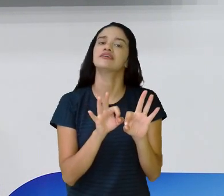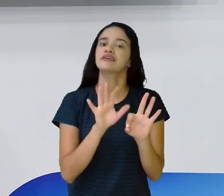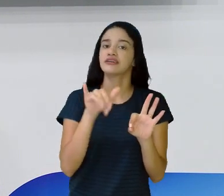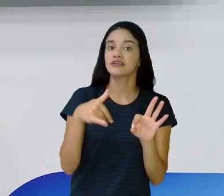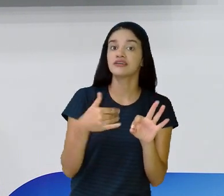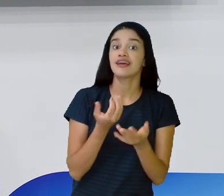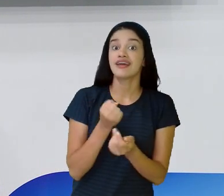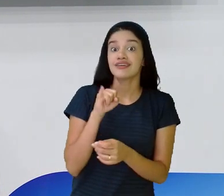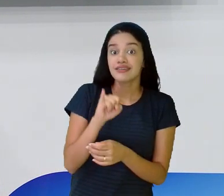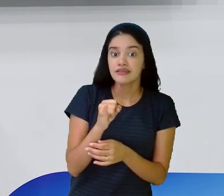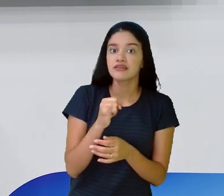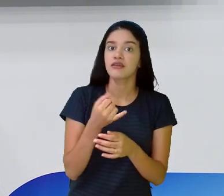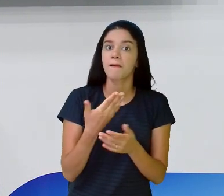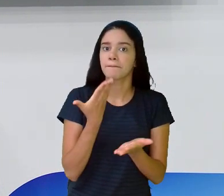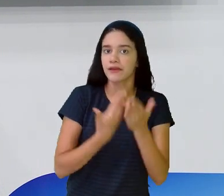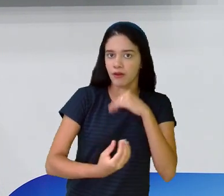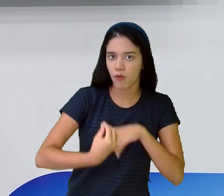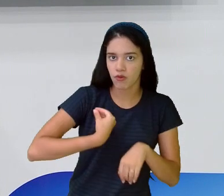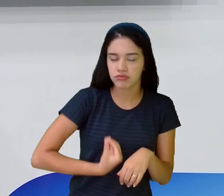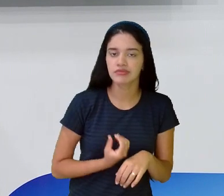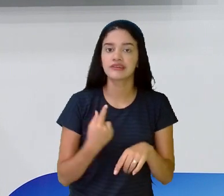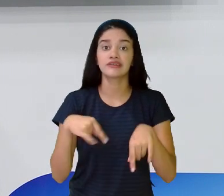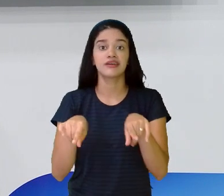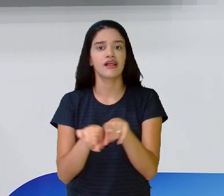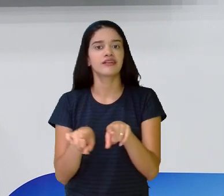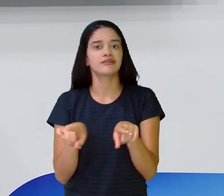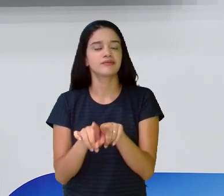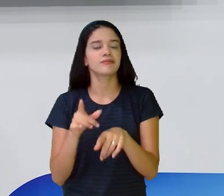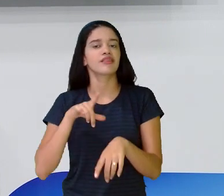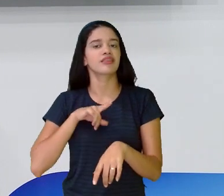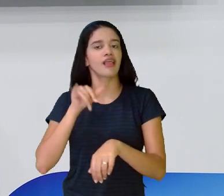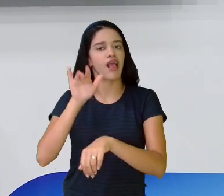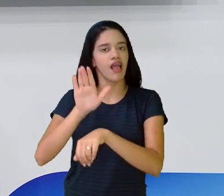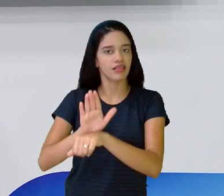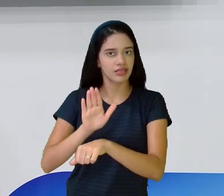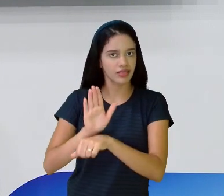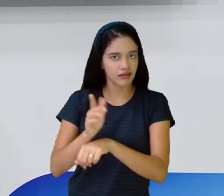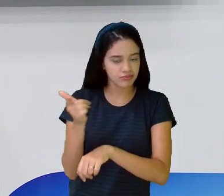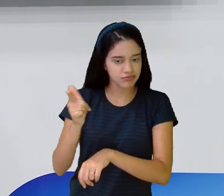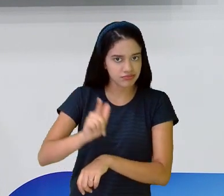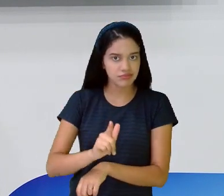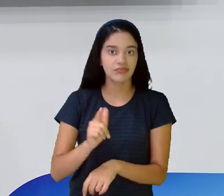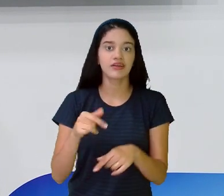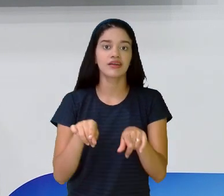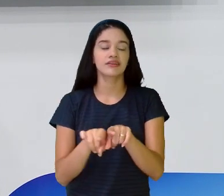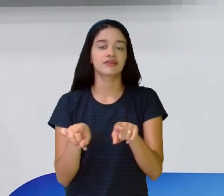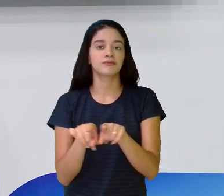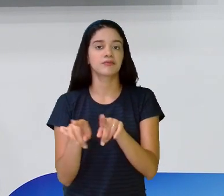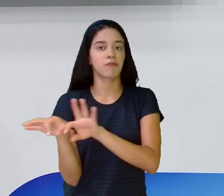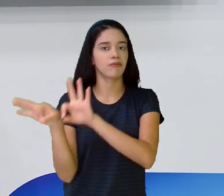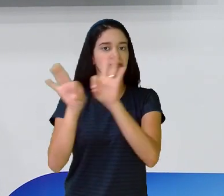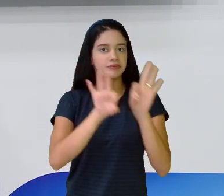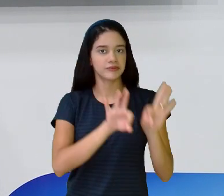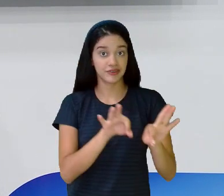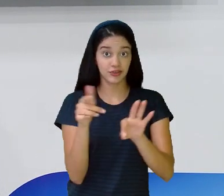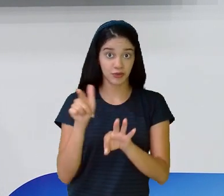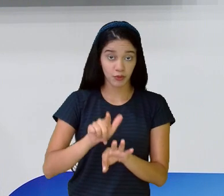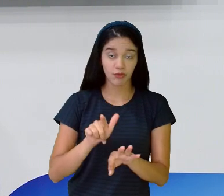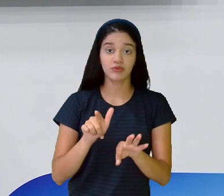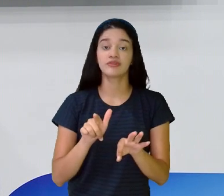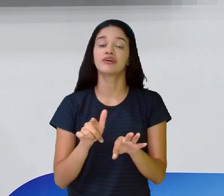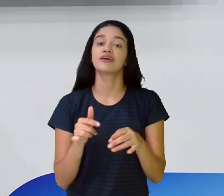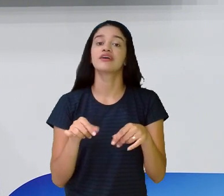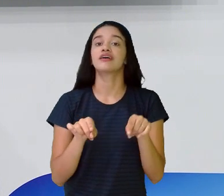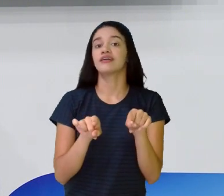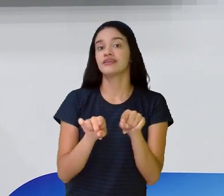lá no ao vivo, também tem as reprises, você pode acompanhar aí as nossas reprises, que também